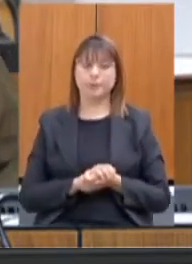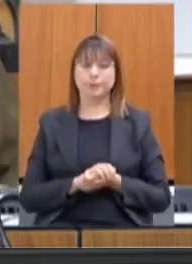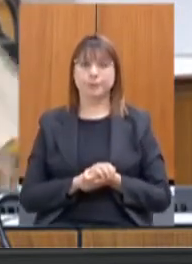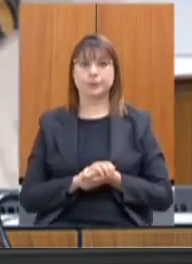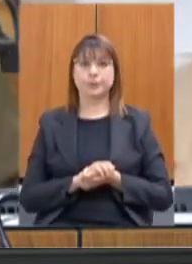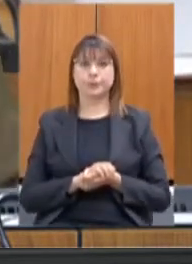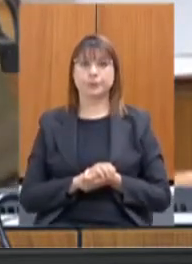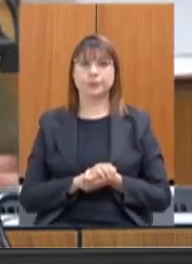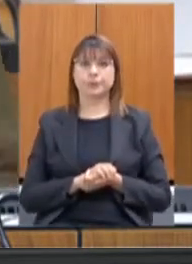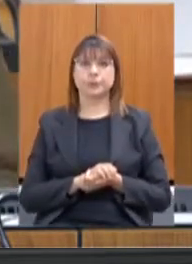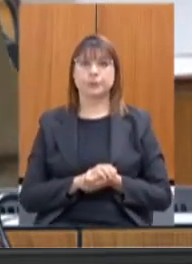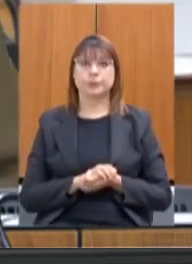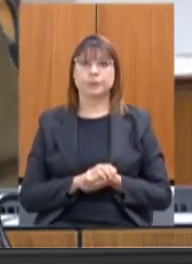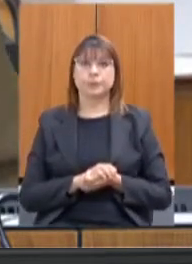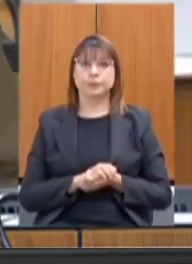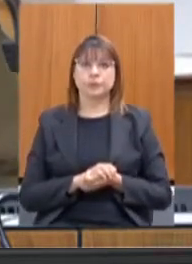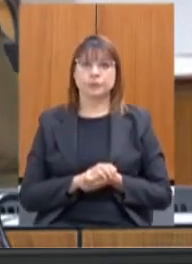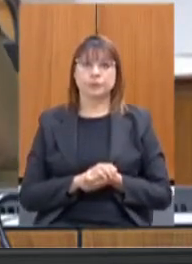Por favor.